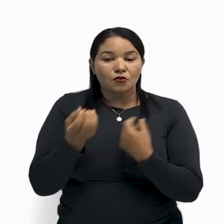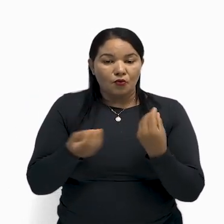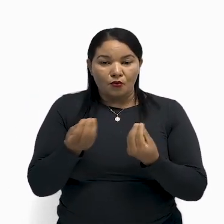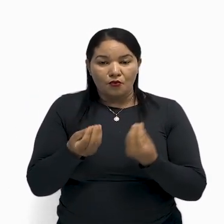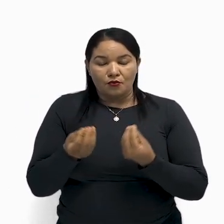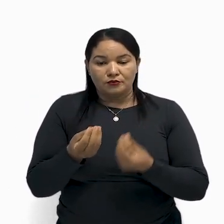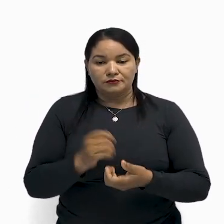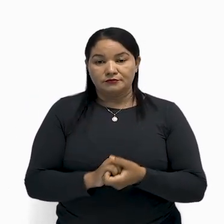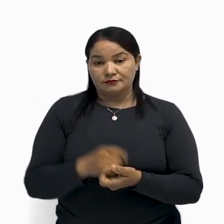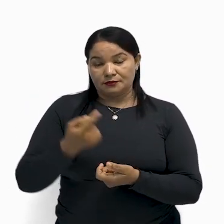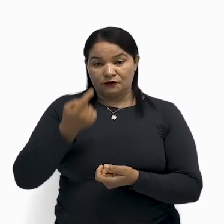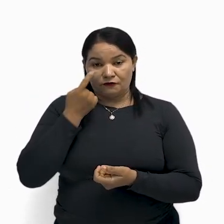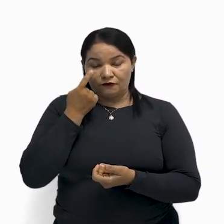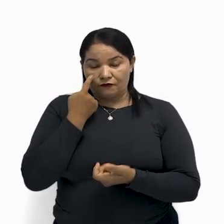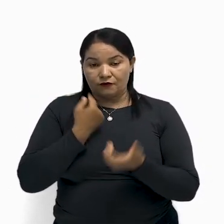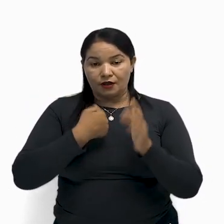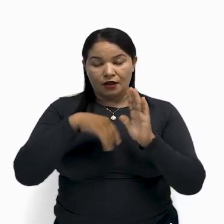aí, ó,